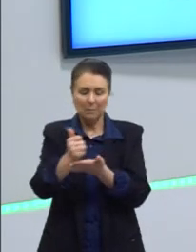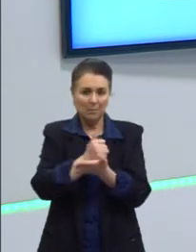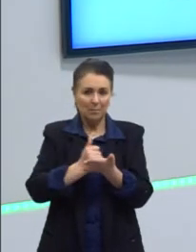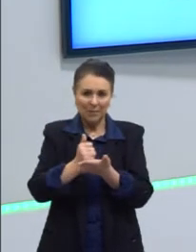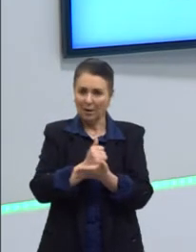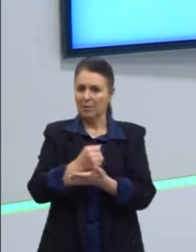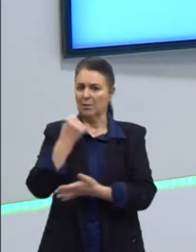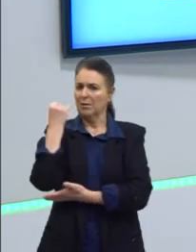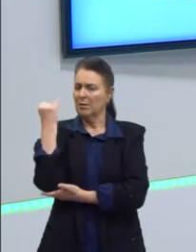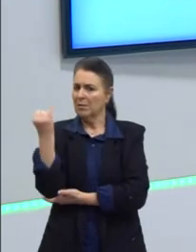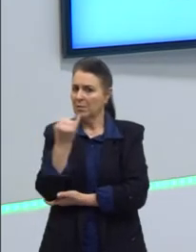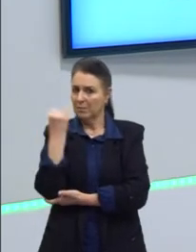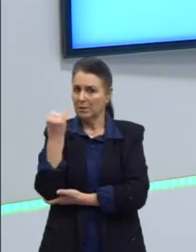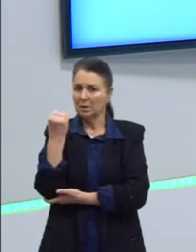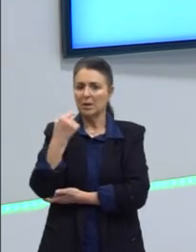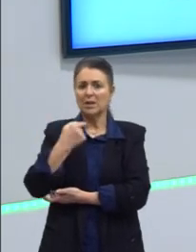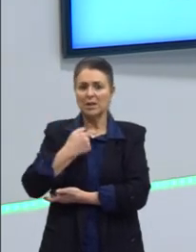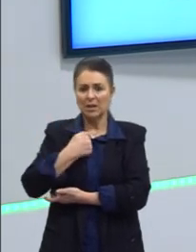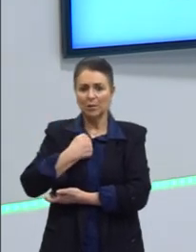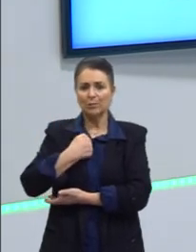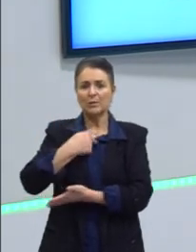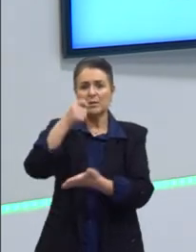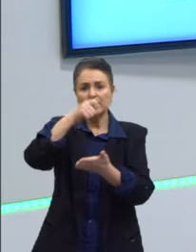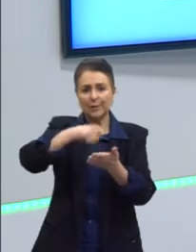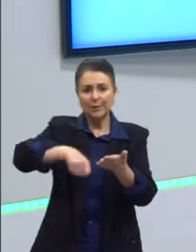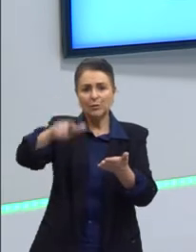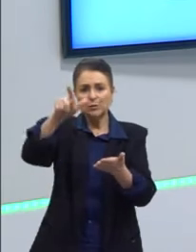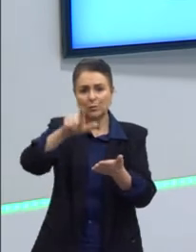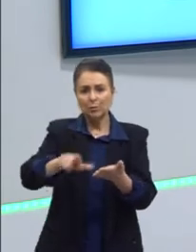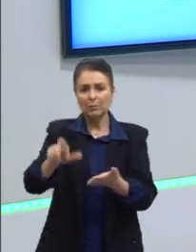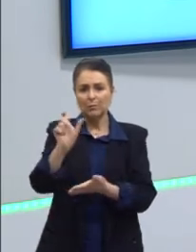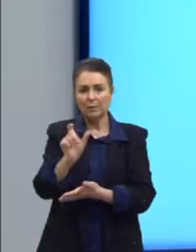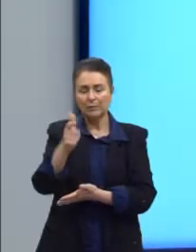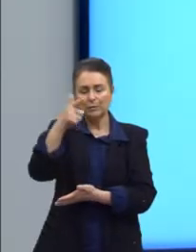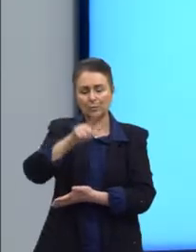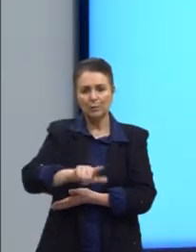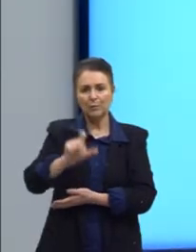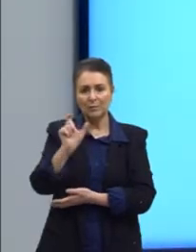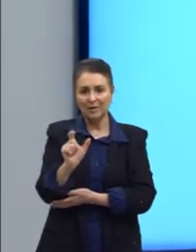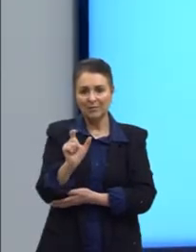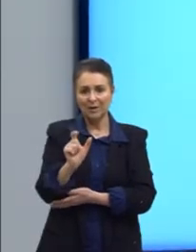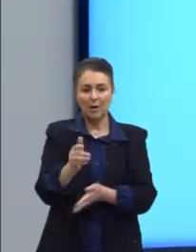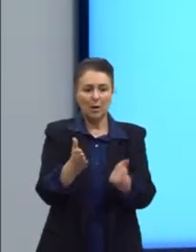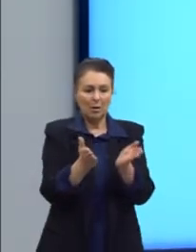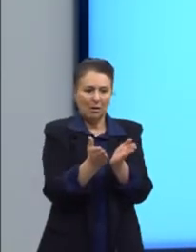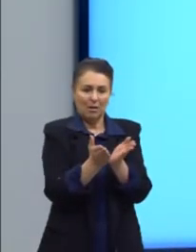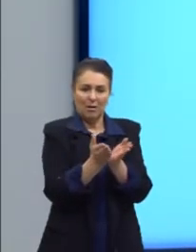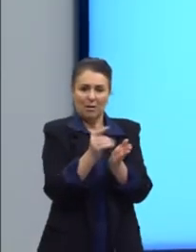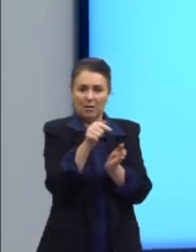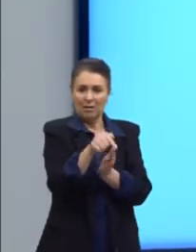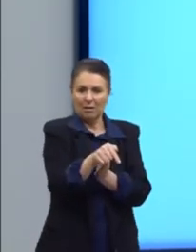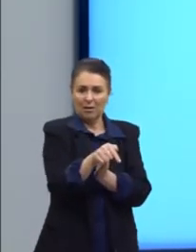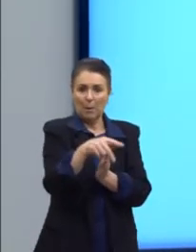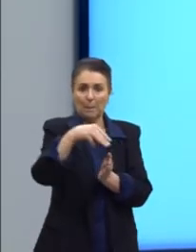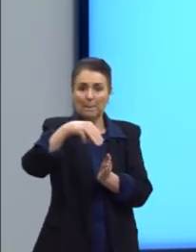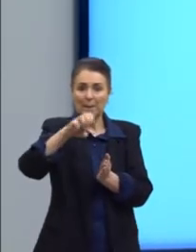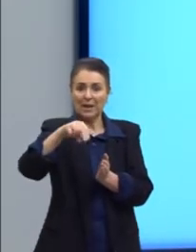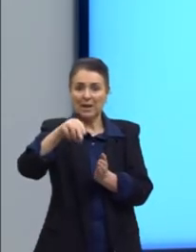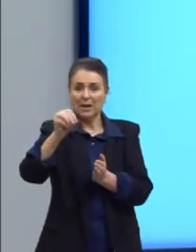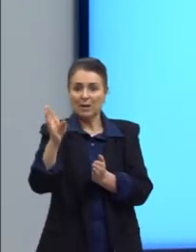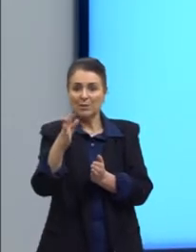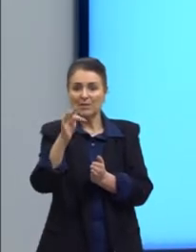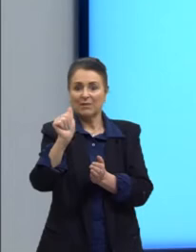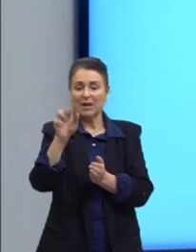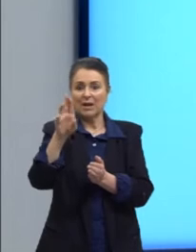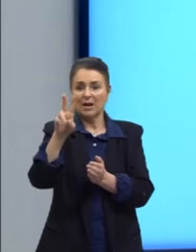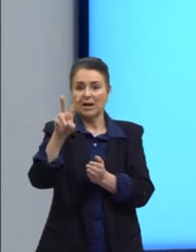importante que eu não fique repetindo. Não é? Então, os menos favorecidos. estes menos favorecidos, não